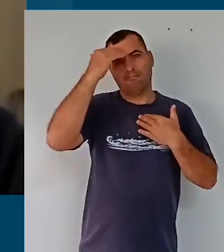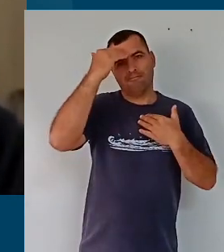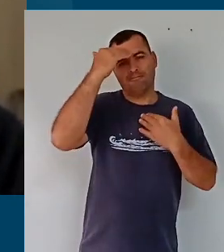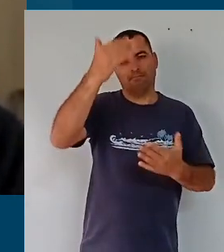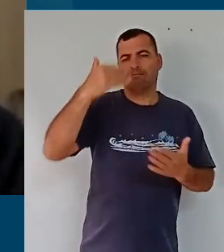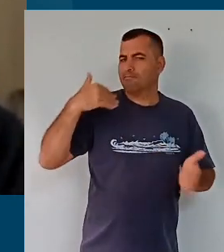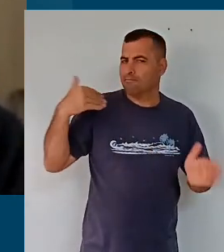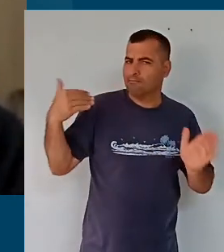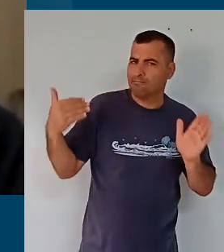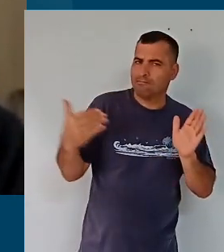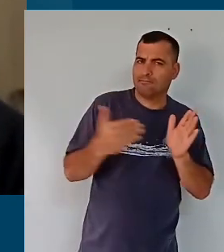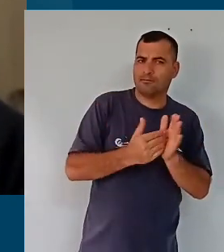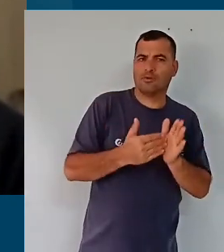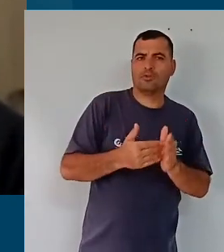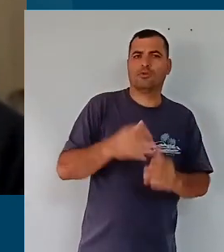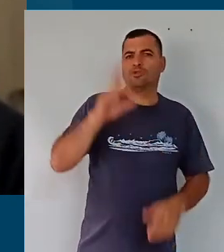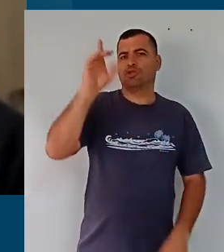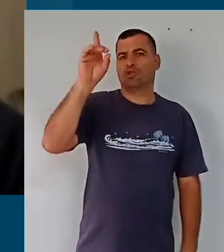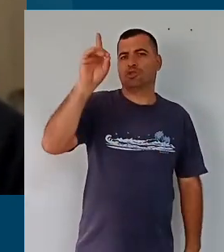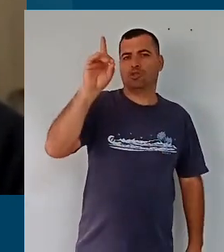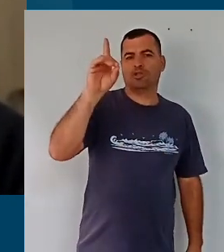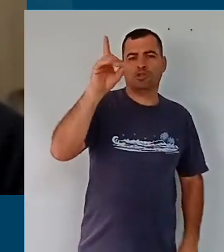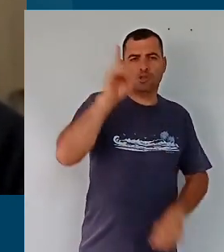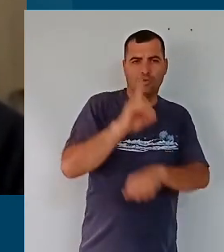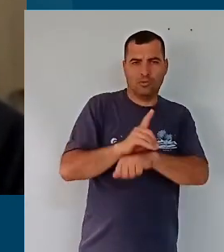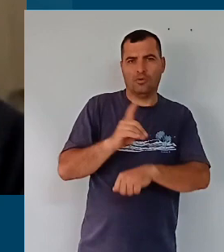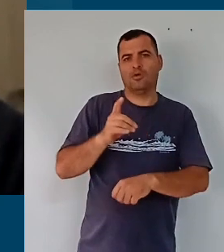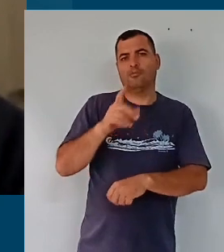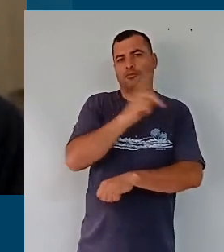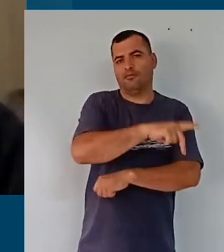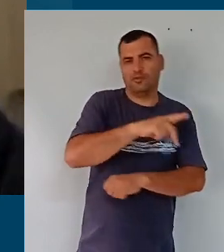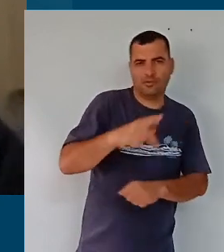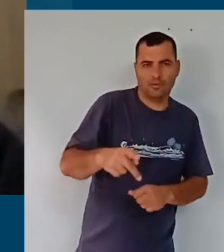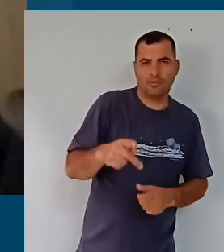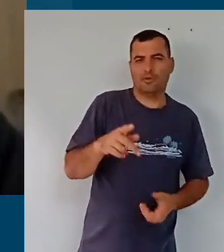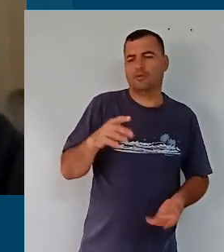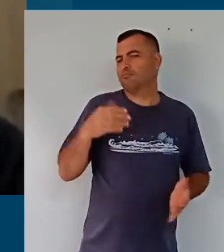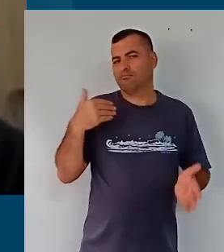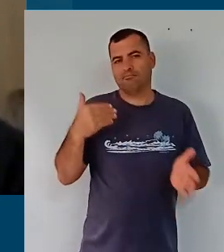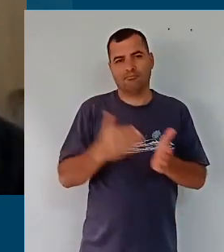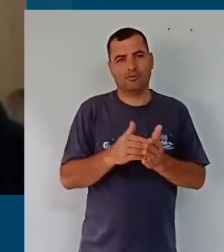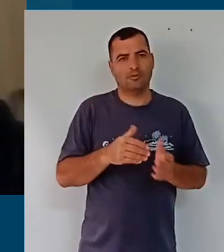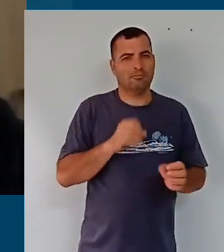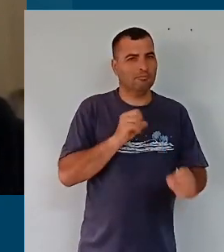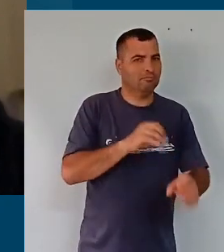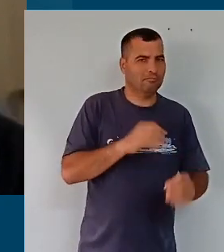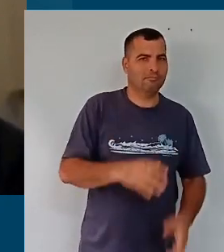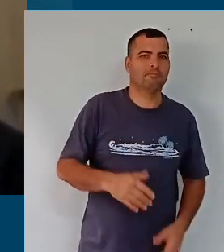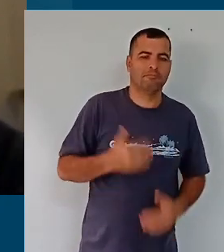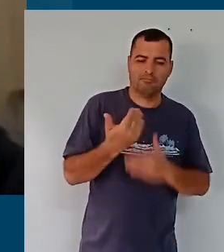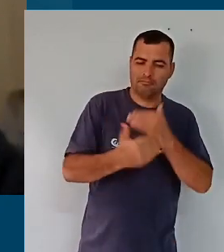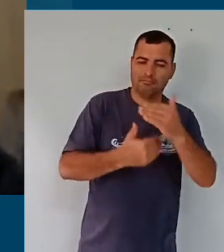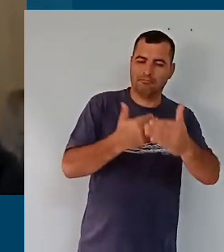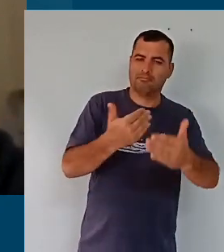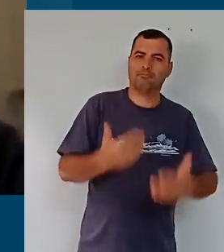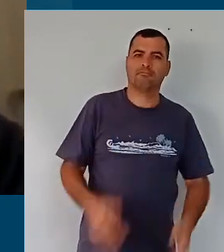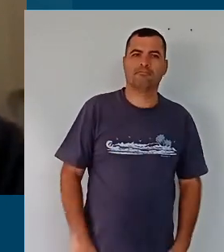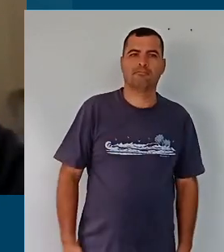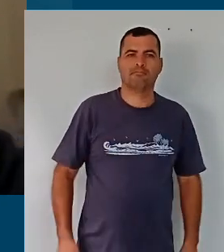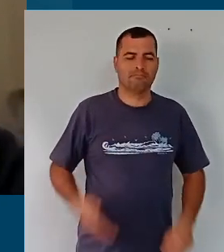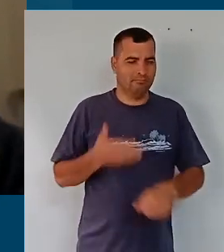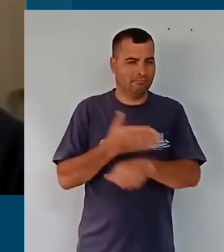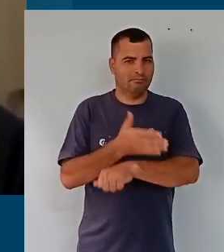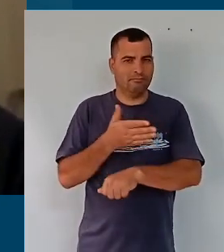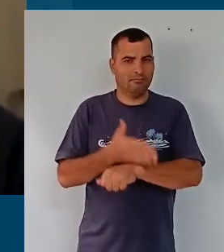agradecer a todos os gestores, professores, profissionais que participaram do processo. Bom, a construção